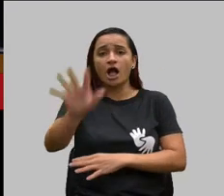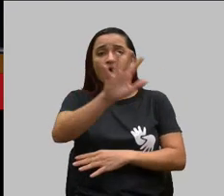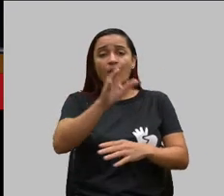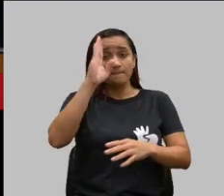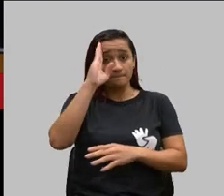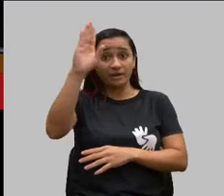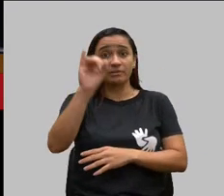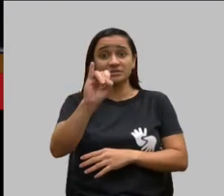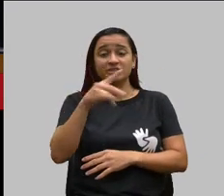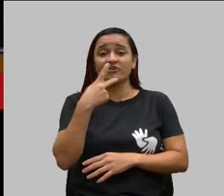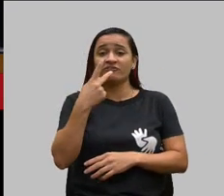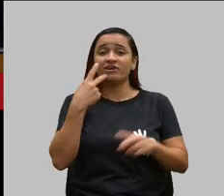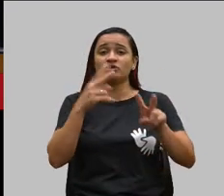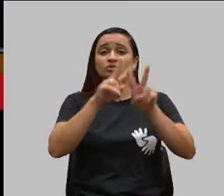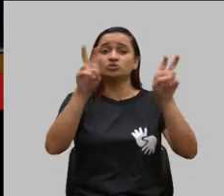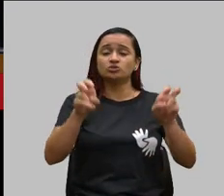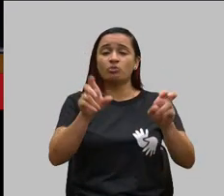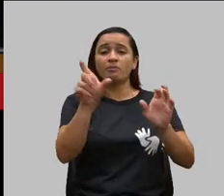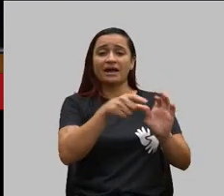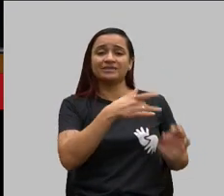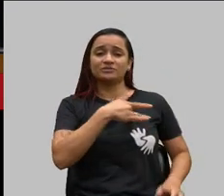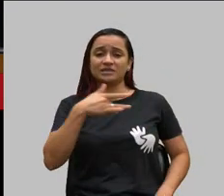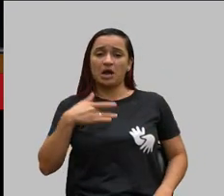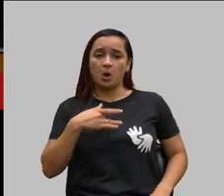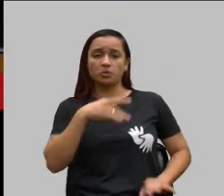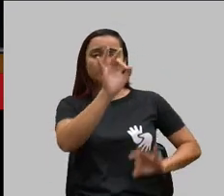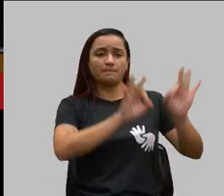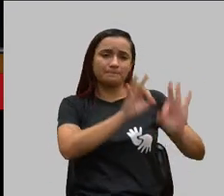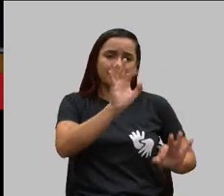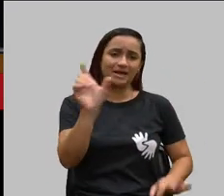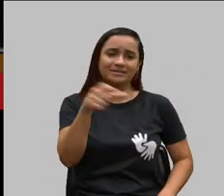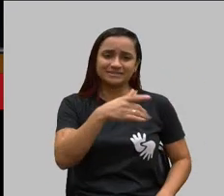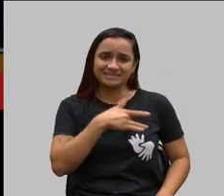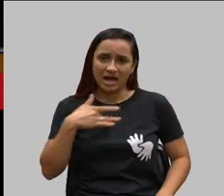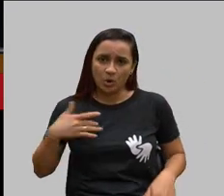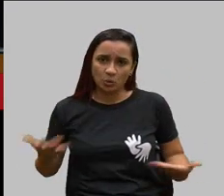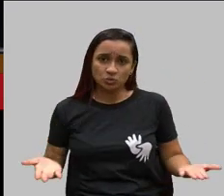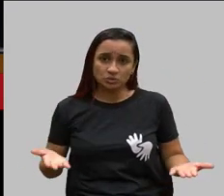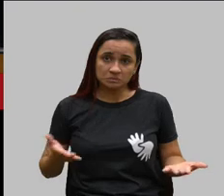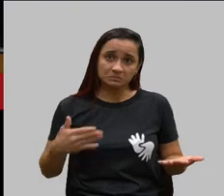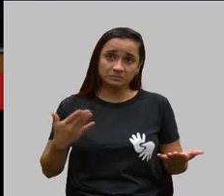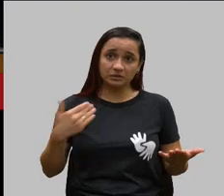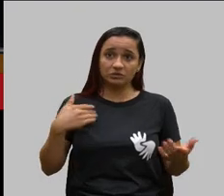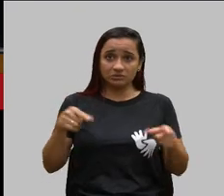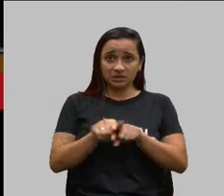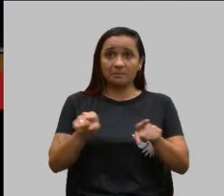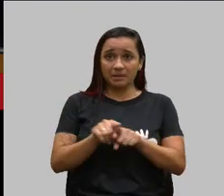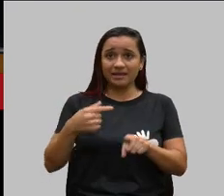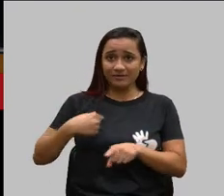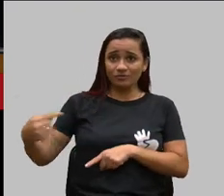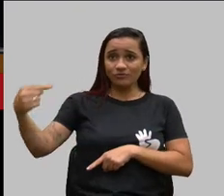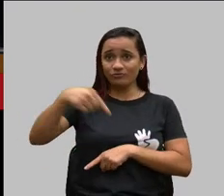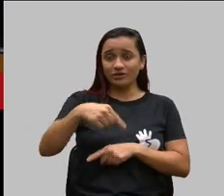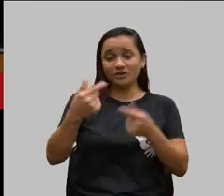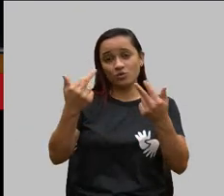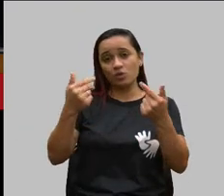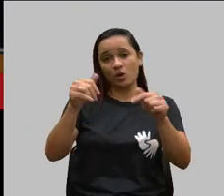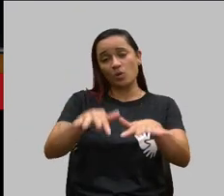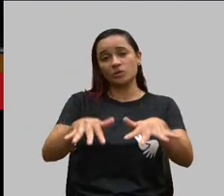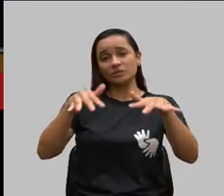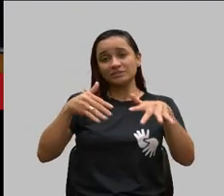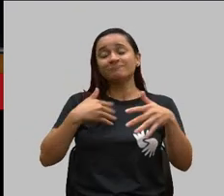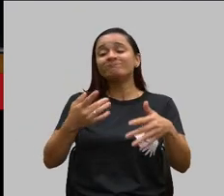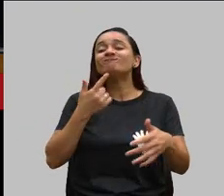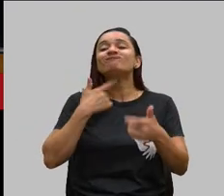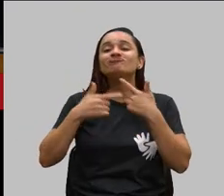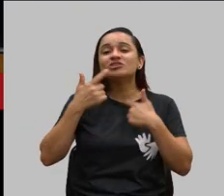prestadora de um plano de saúde ou de um seguro de saúde. Bem, eu também quero ouvir. Vim aqui, como toda audiência pública, para ouvir. Mas